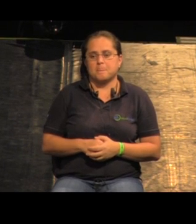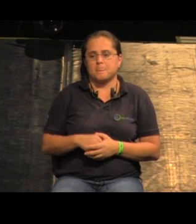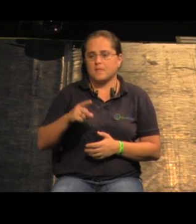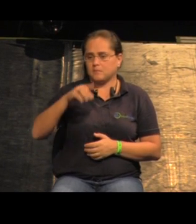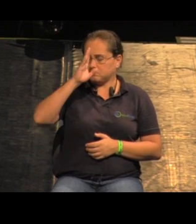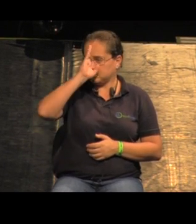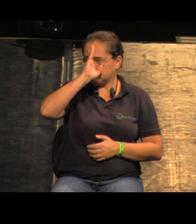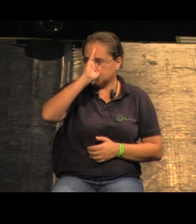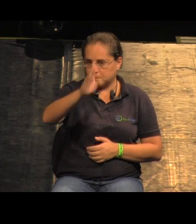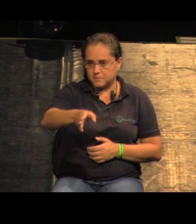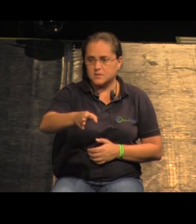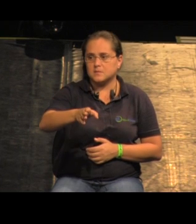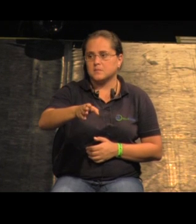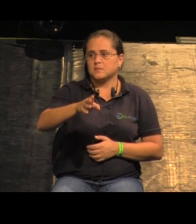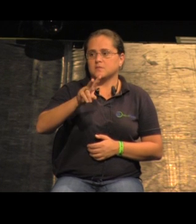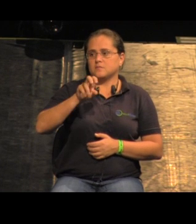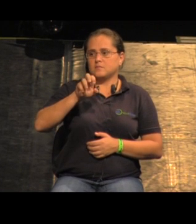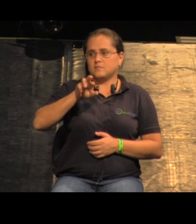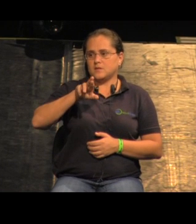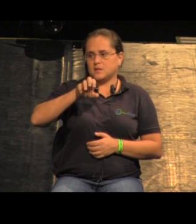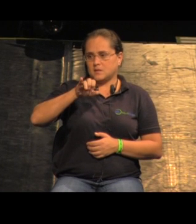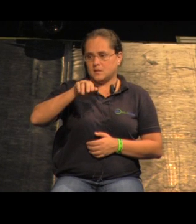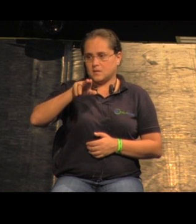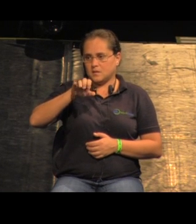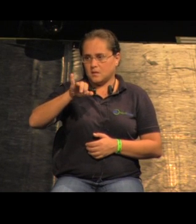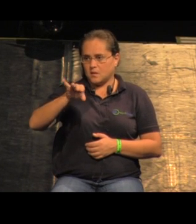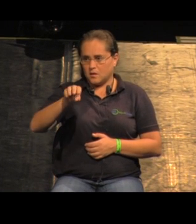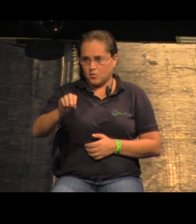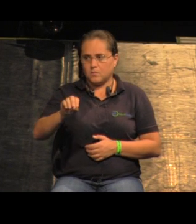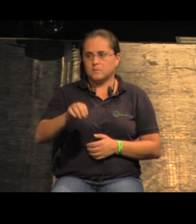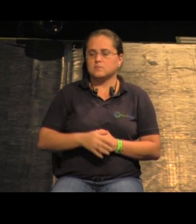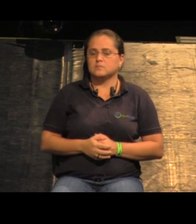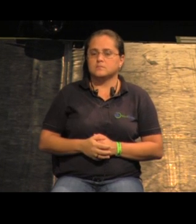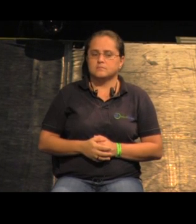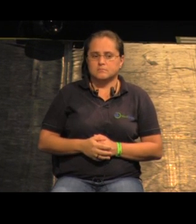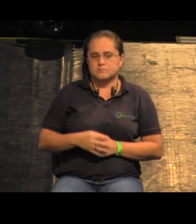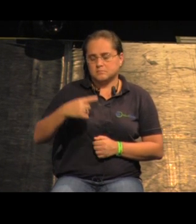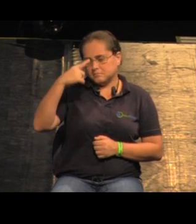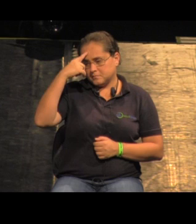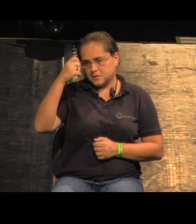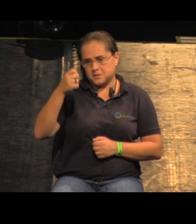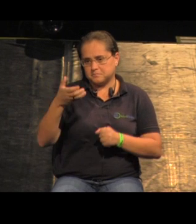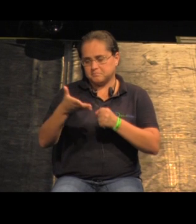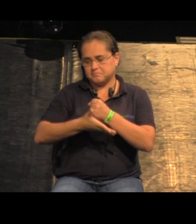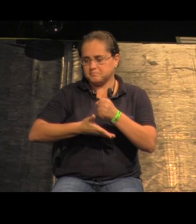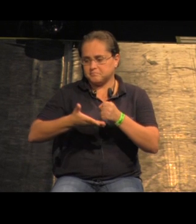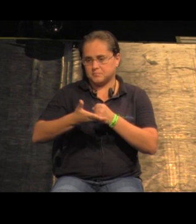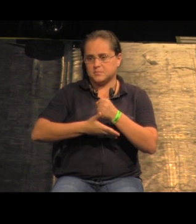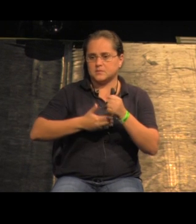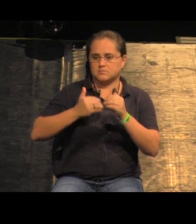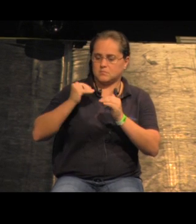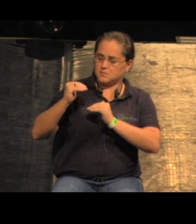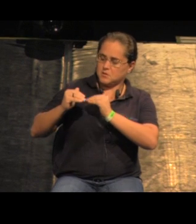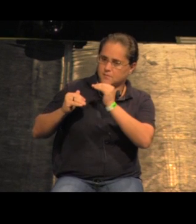principalmente aqui de veraneio e a cidade portuária então a ideia basicamente era